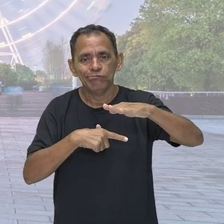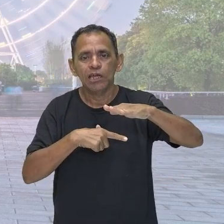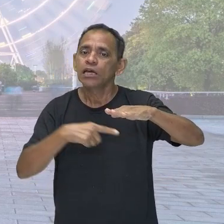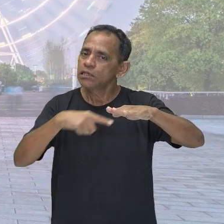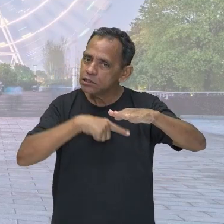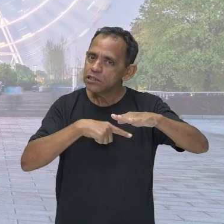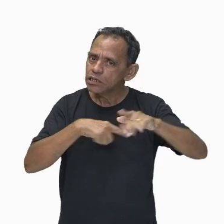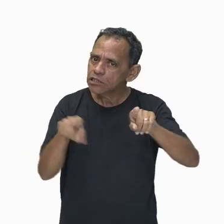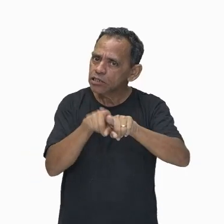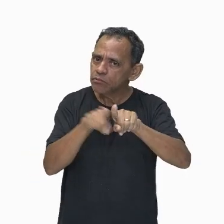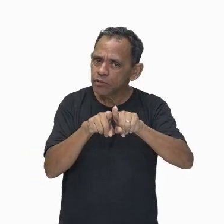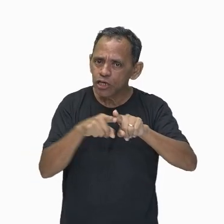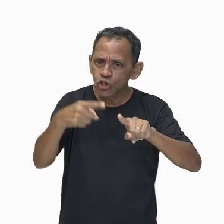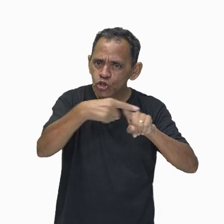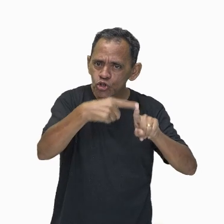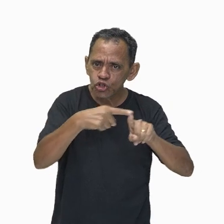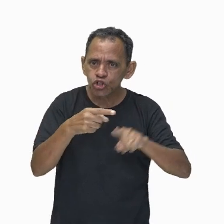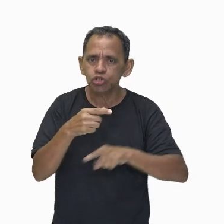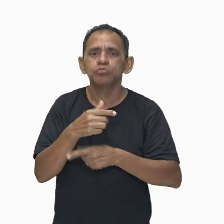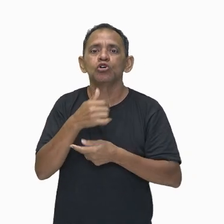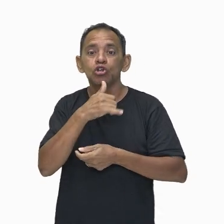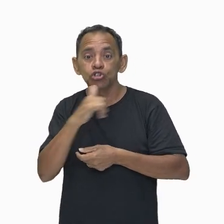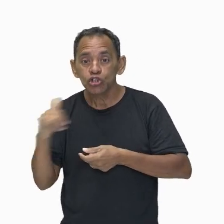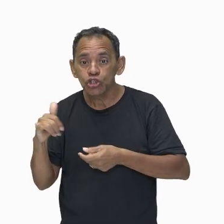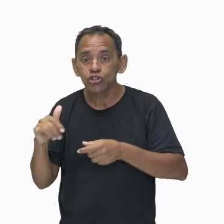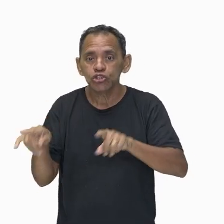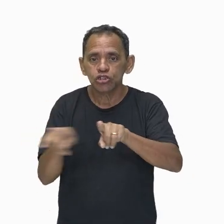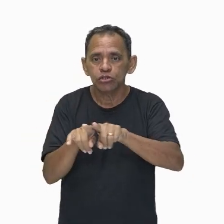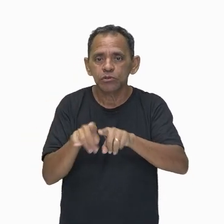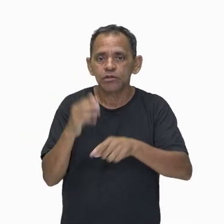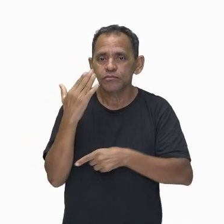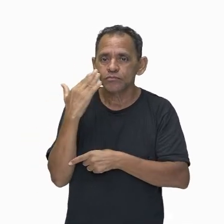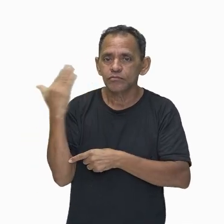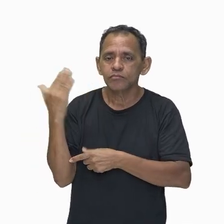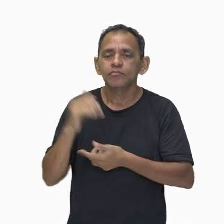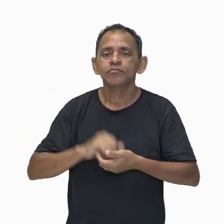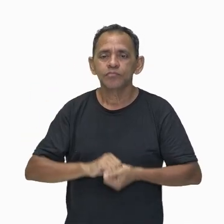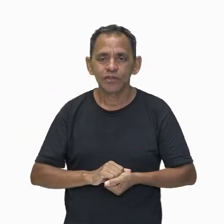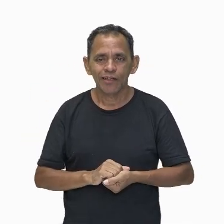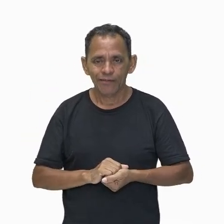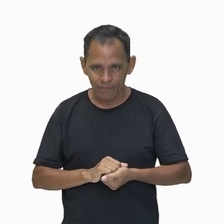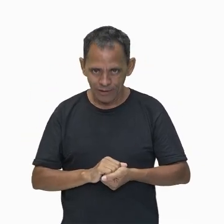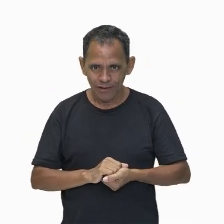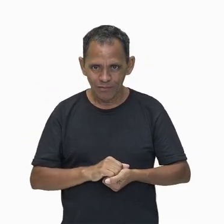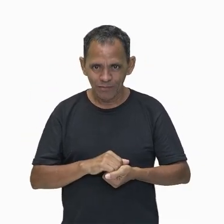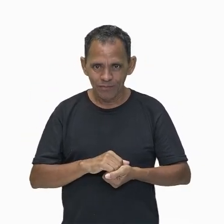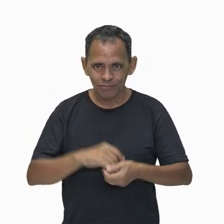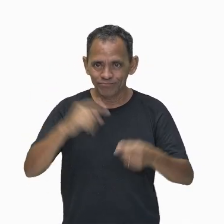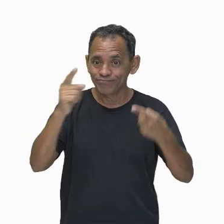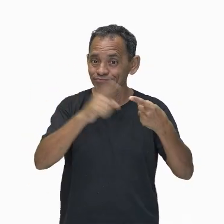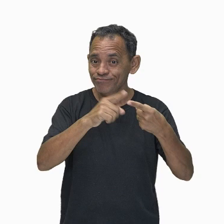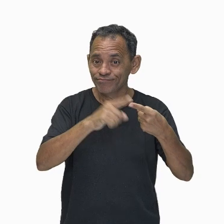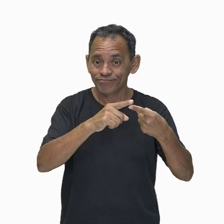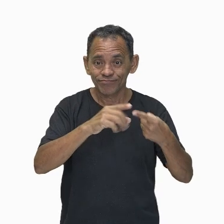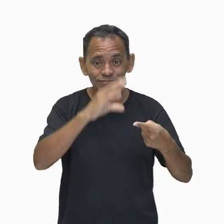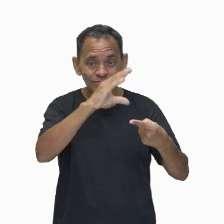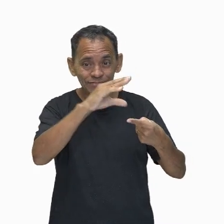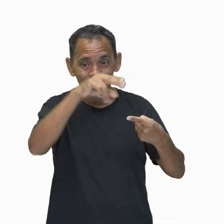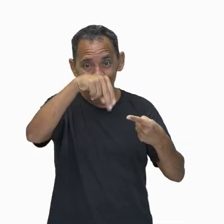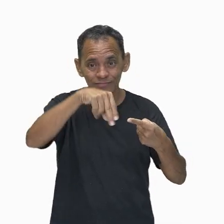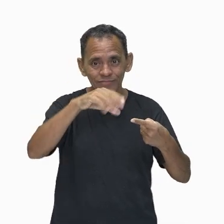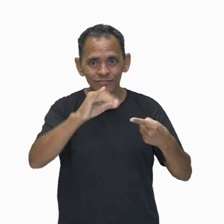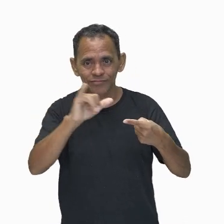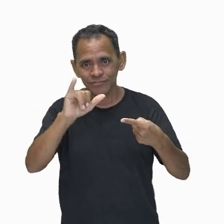Coloca aí na tela, olha só que energia é essa. É a energia cinética, tá pessoal? A energia cinética, ela tá